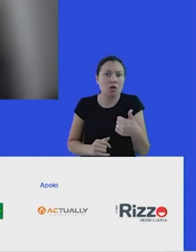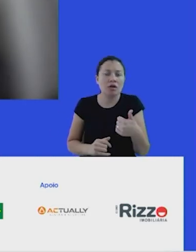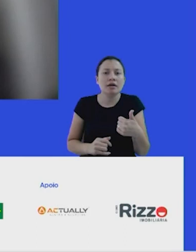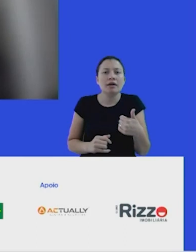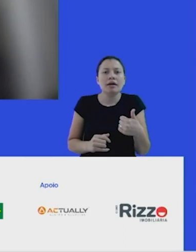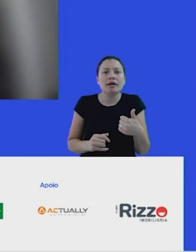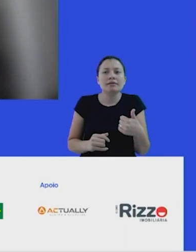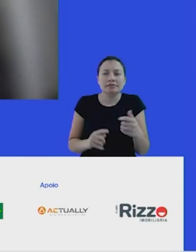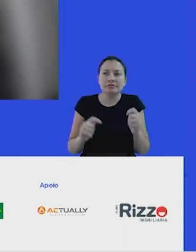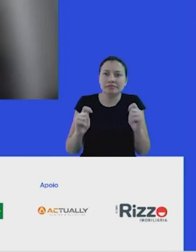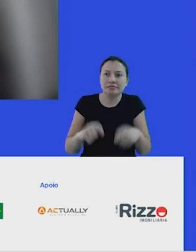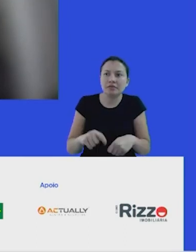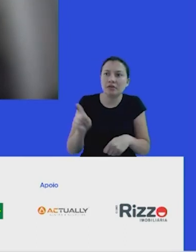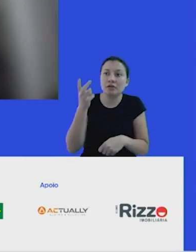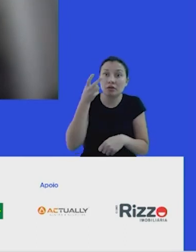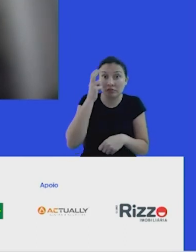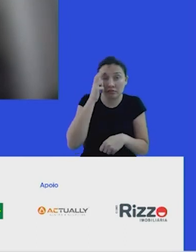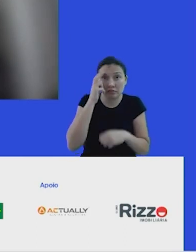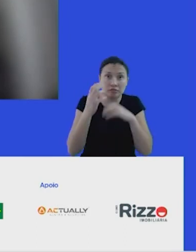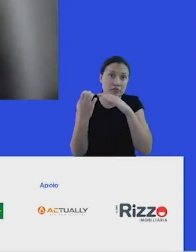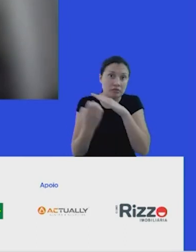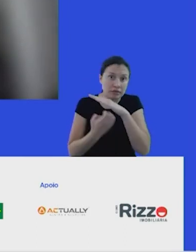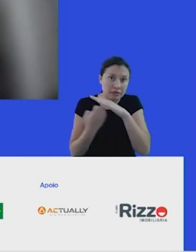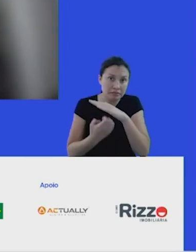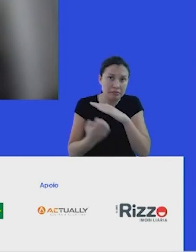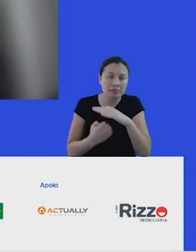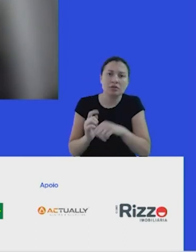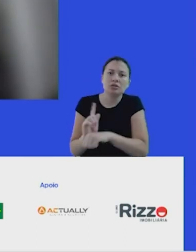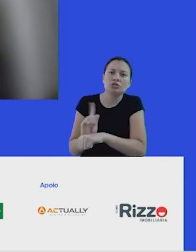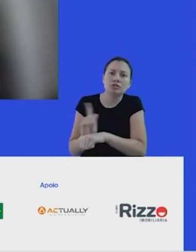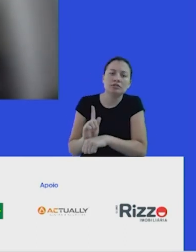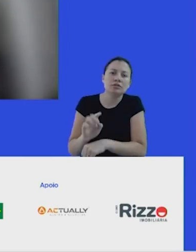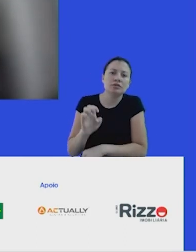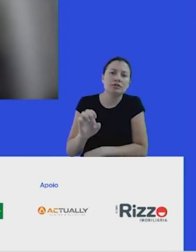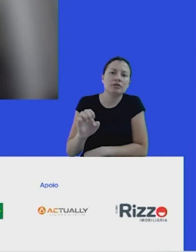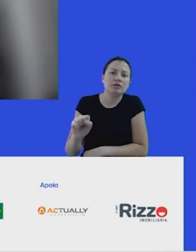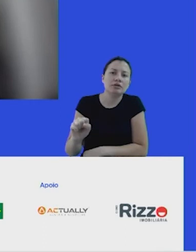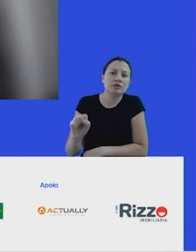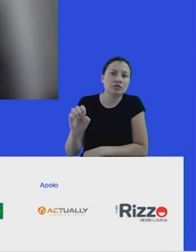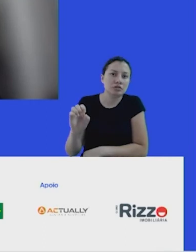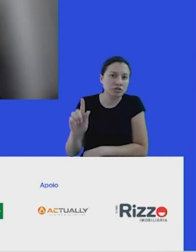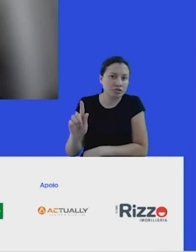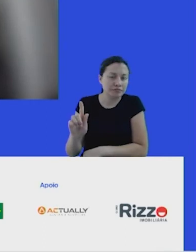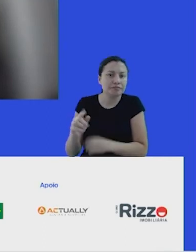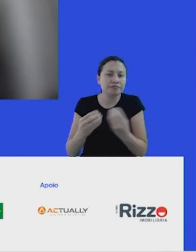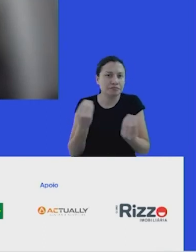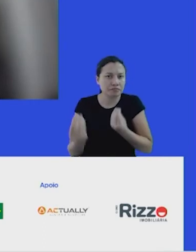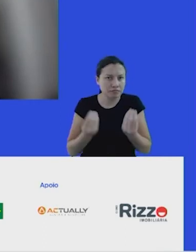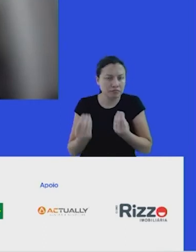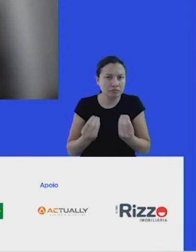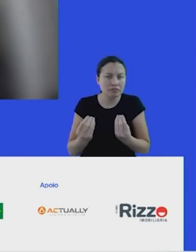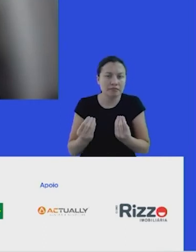para agregar a cultura da empresa à gestão e a CID? Como, às vezes, convencer aquele